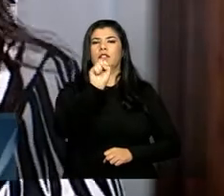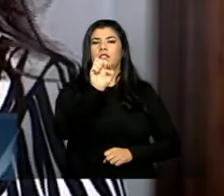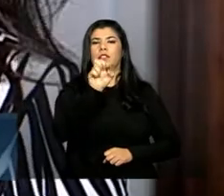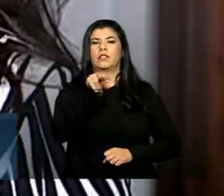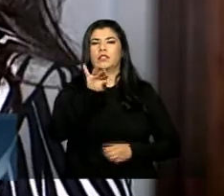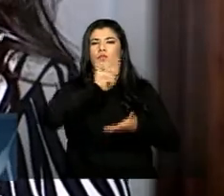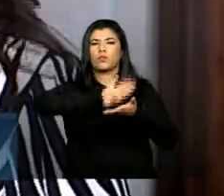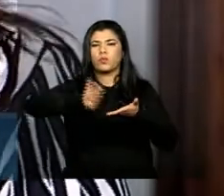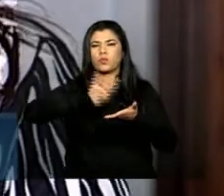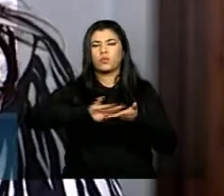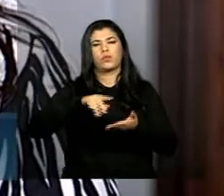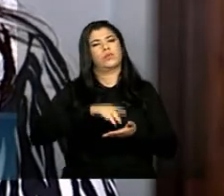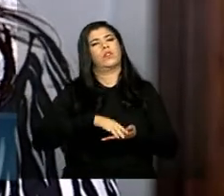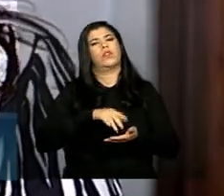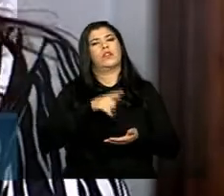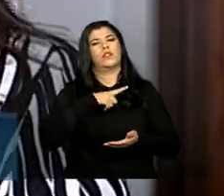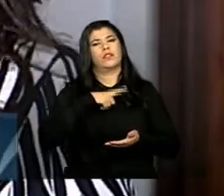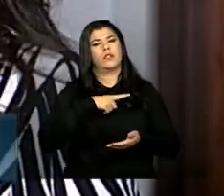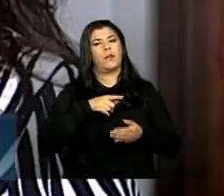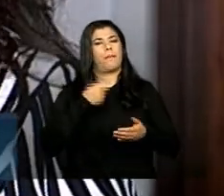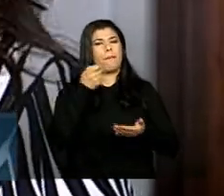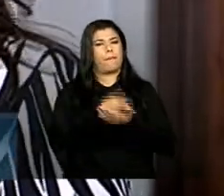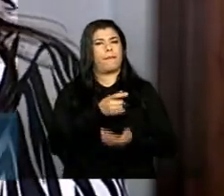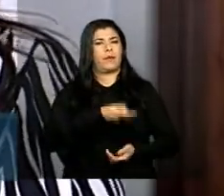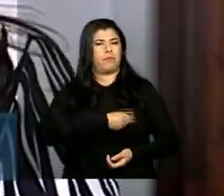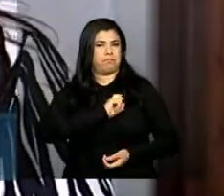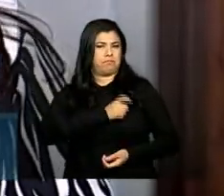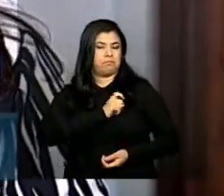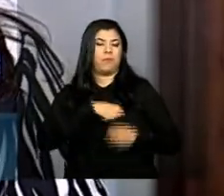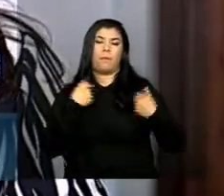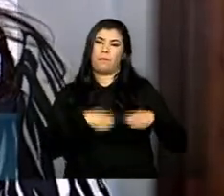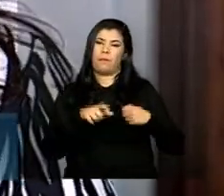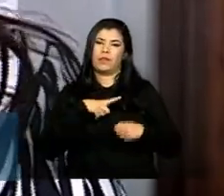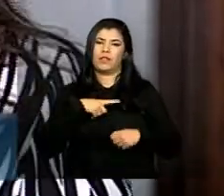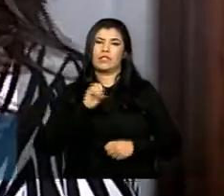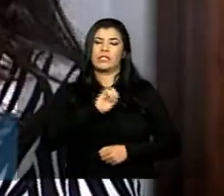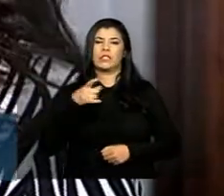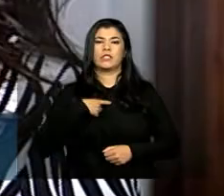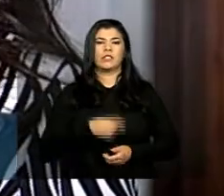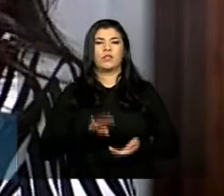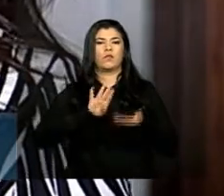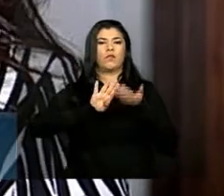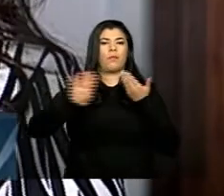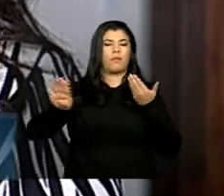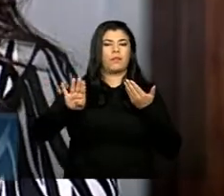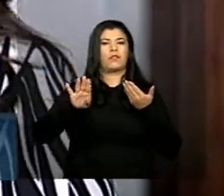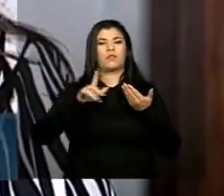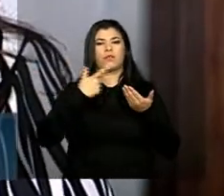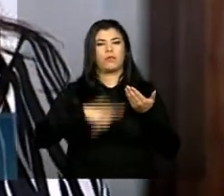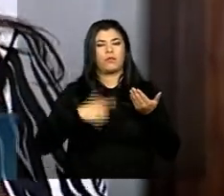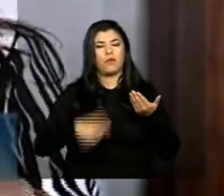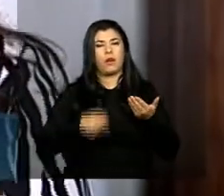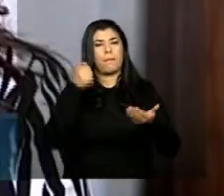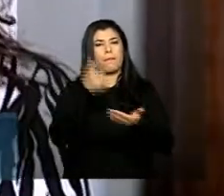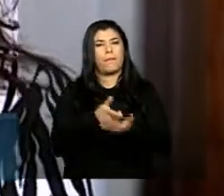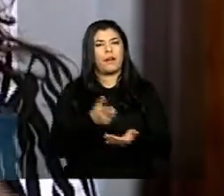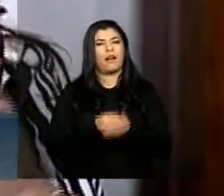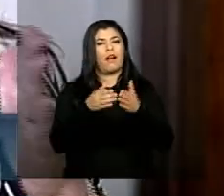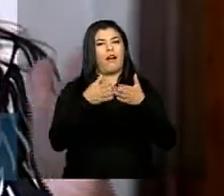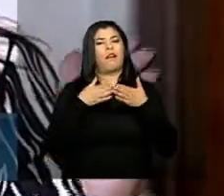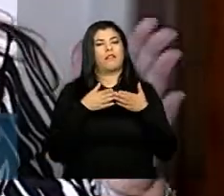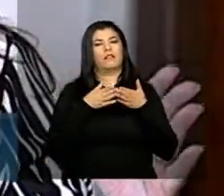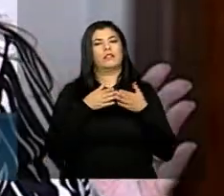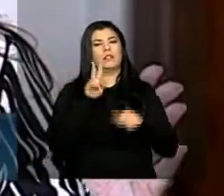sem abrir mão da fiscalização o fato de eu estar livre de um licenciamento como no Tocantins já é hoje assim as atividades